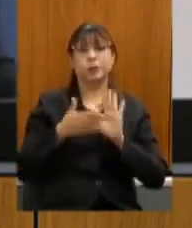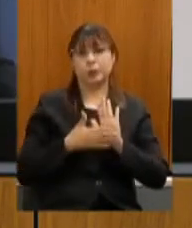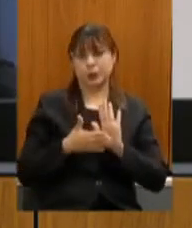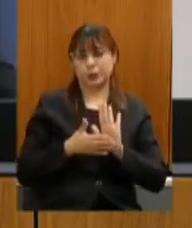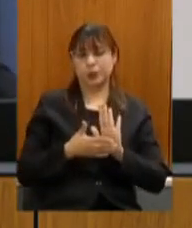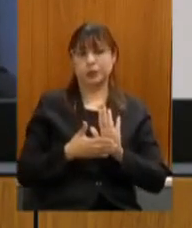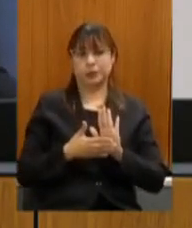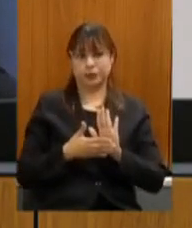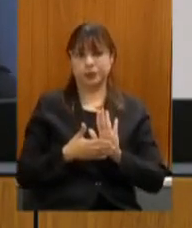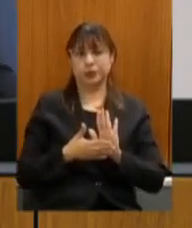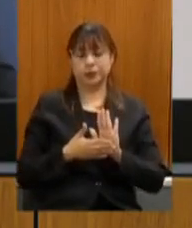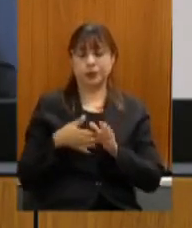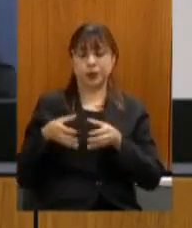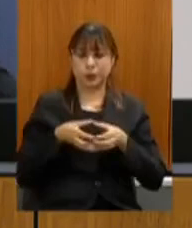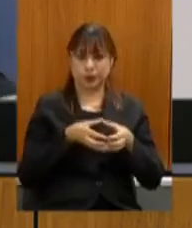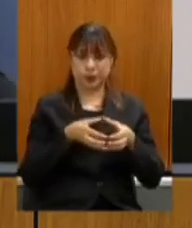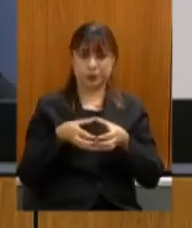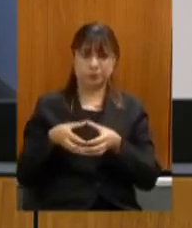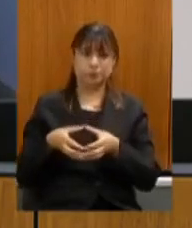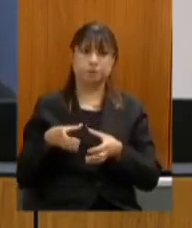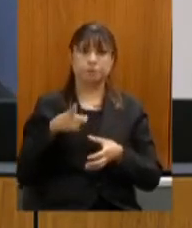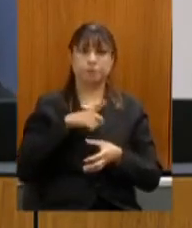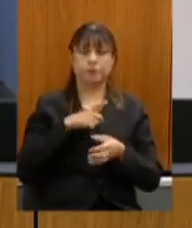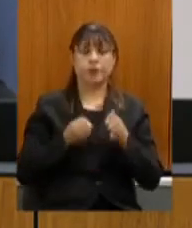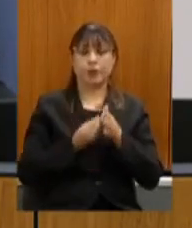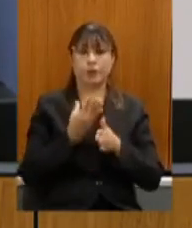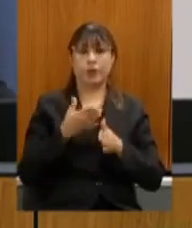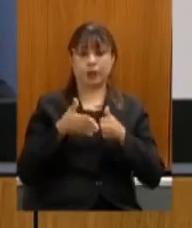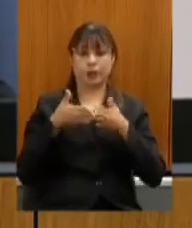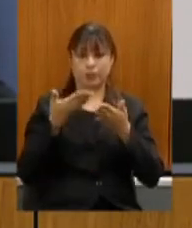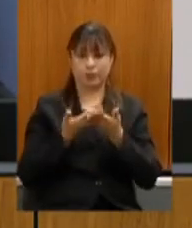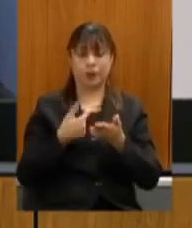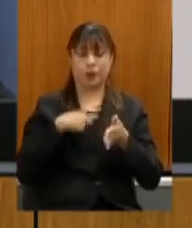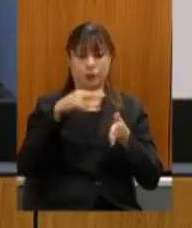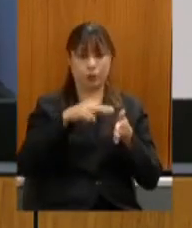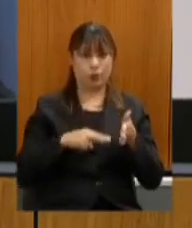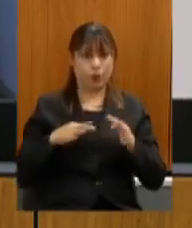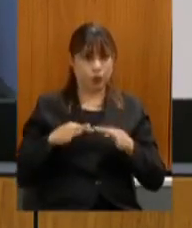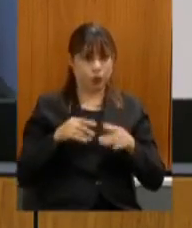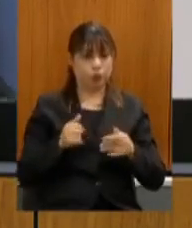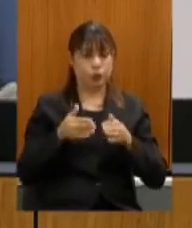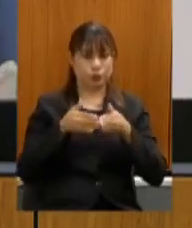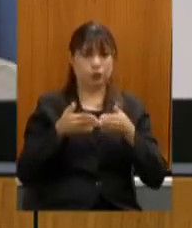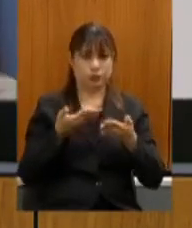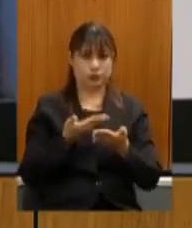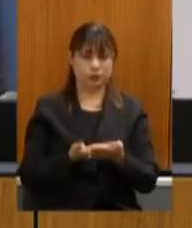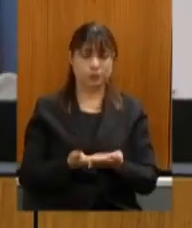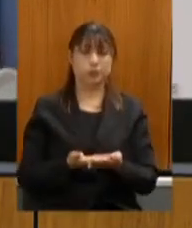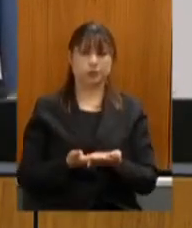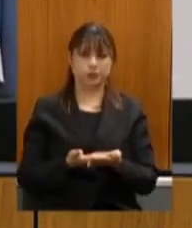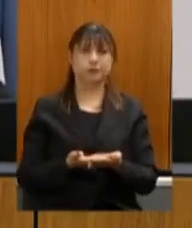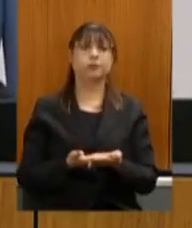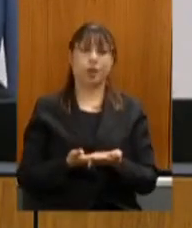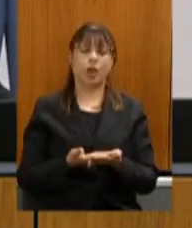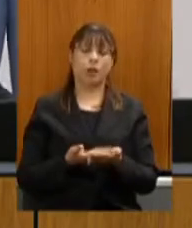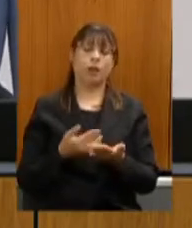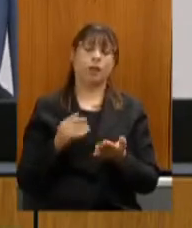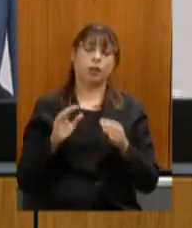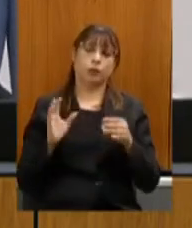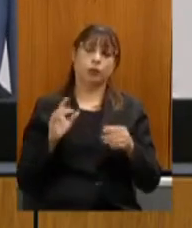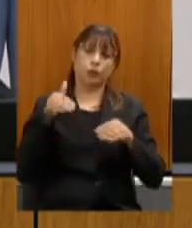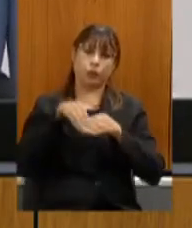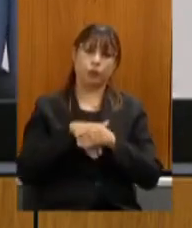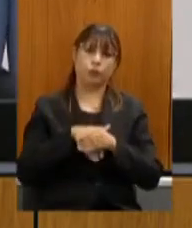das comissões nós temos aqui vários requerimentos farei a leitura de todos eles e aí sim votaremos em